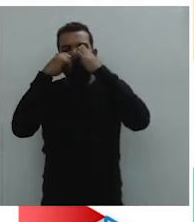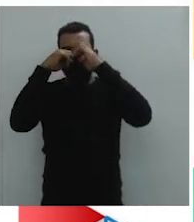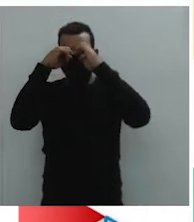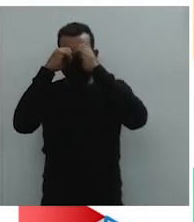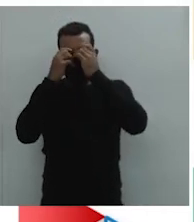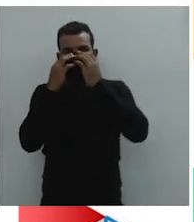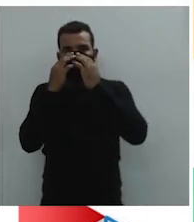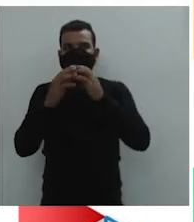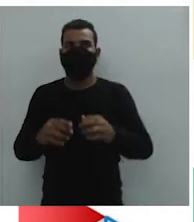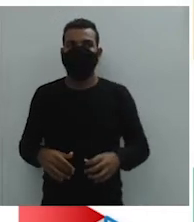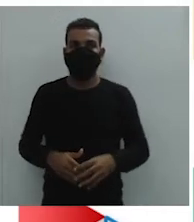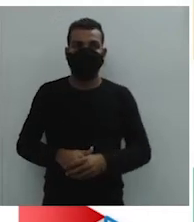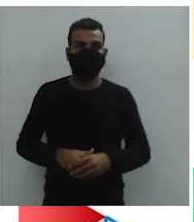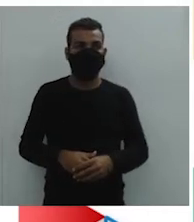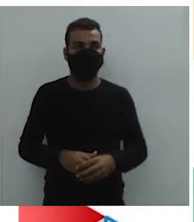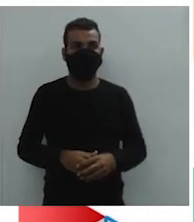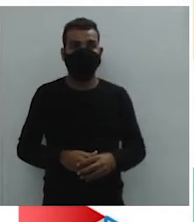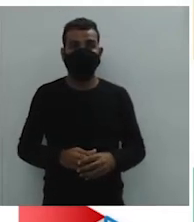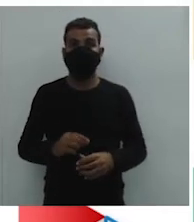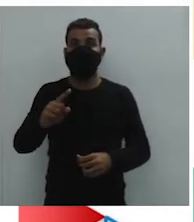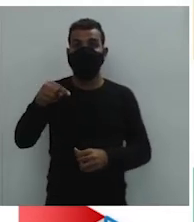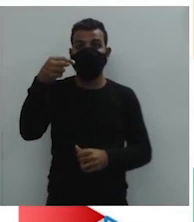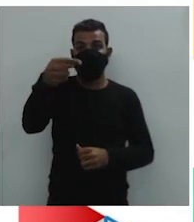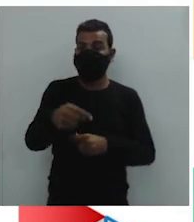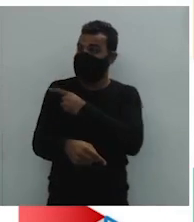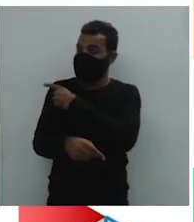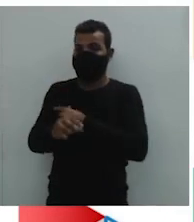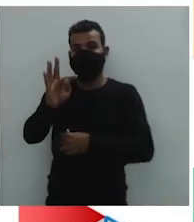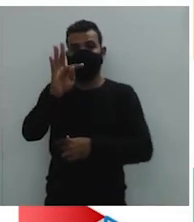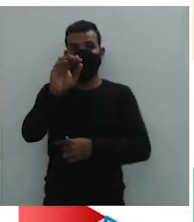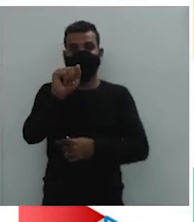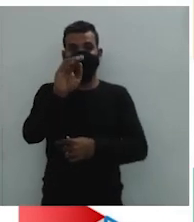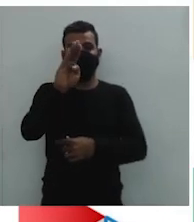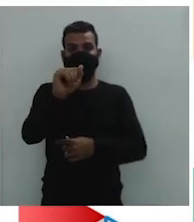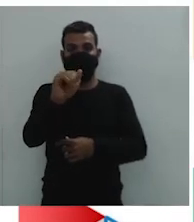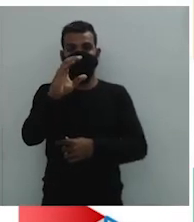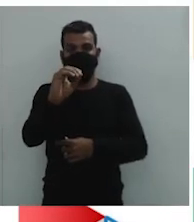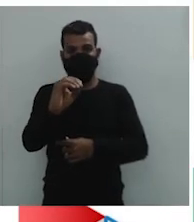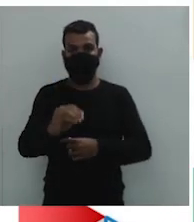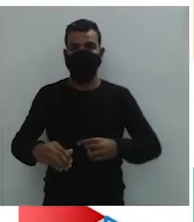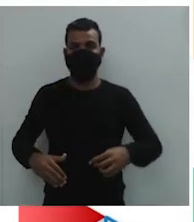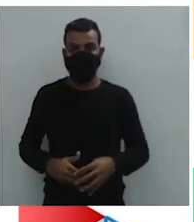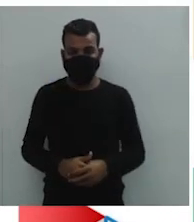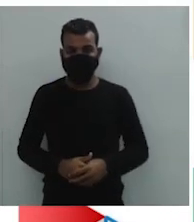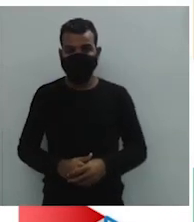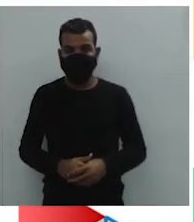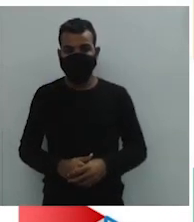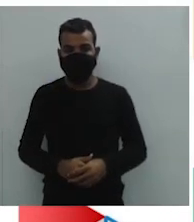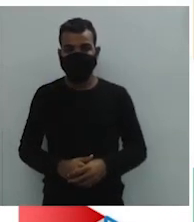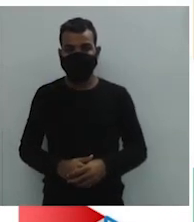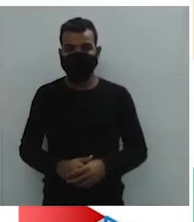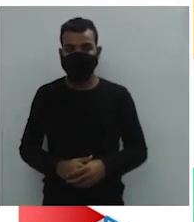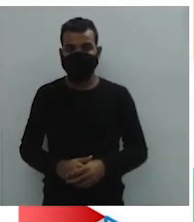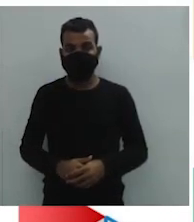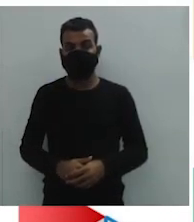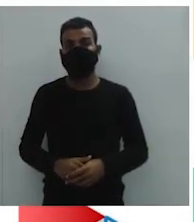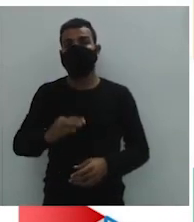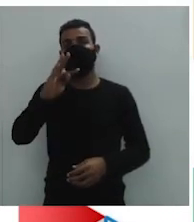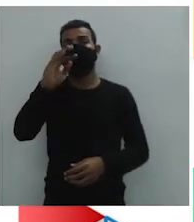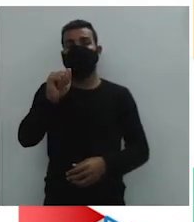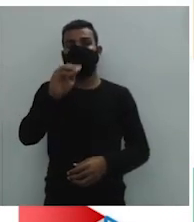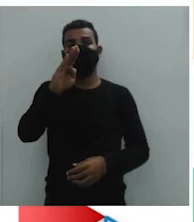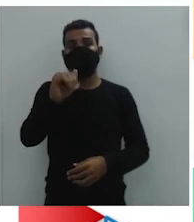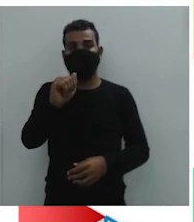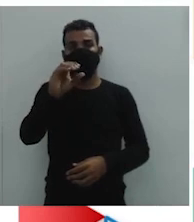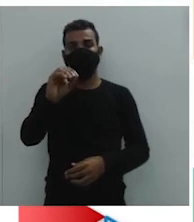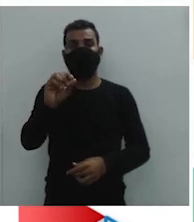do tabaco, certo? O que é o tabaco? É uma planta que se usa para produzir o